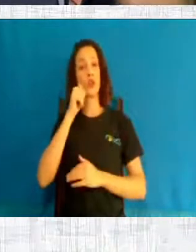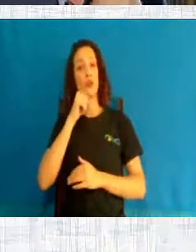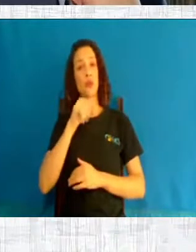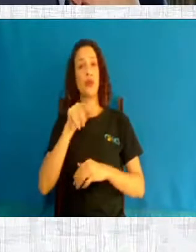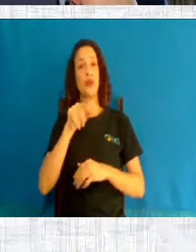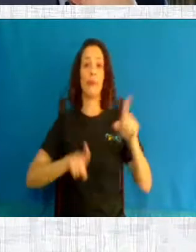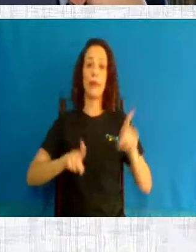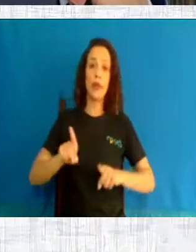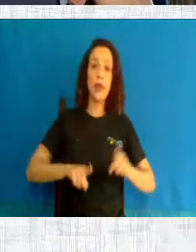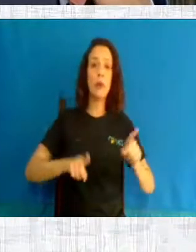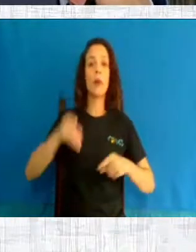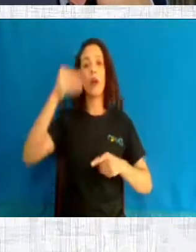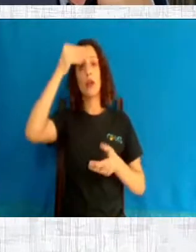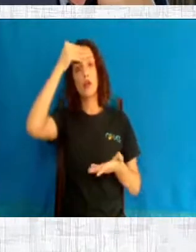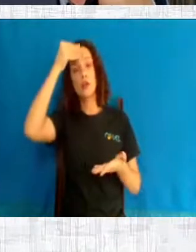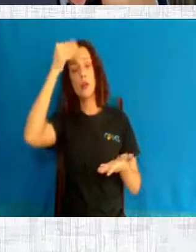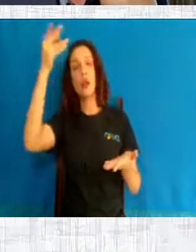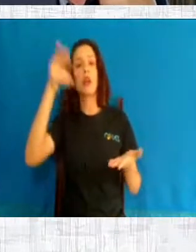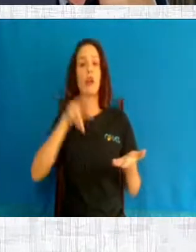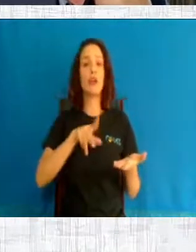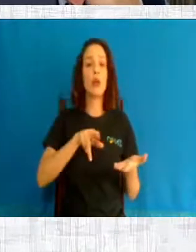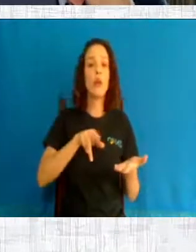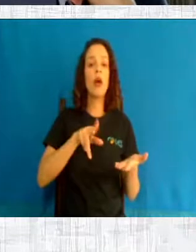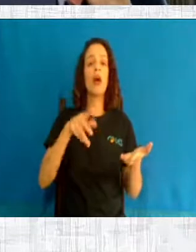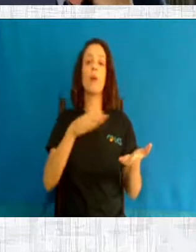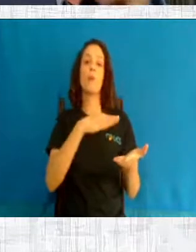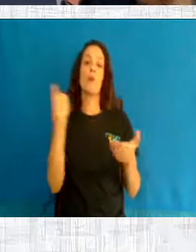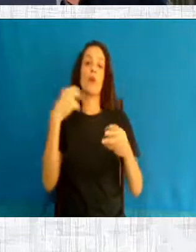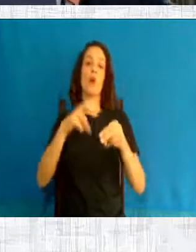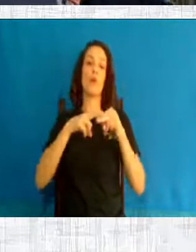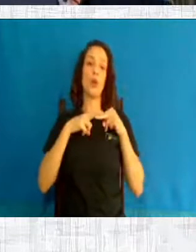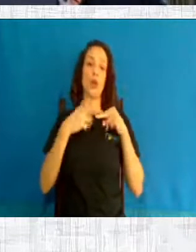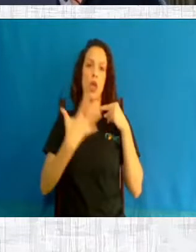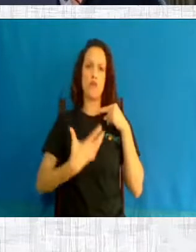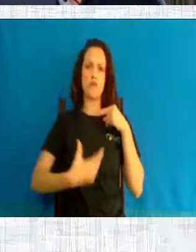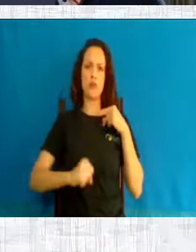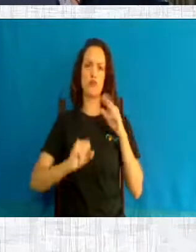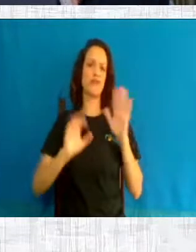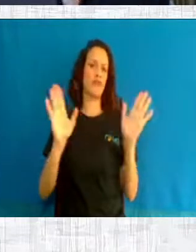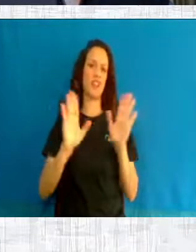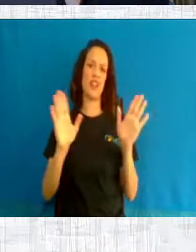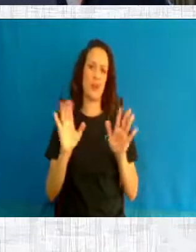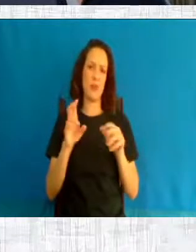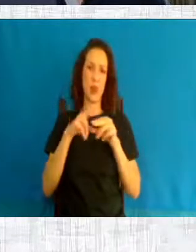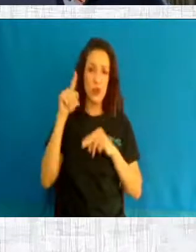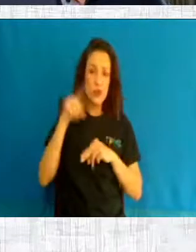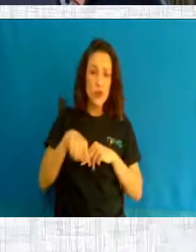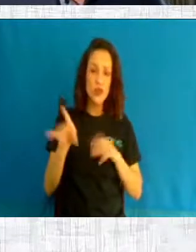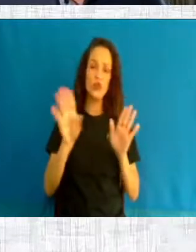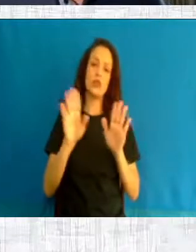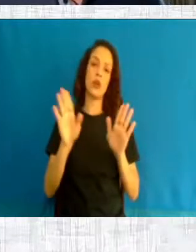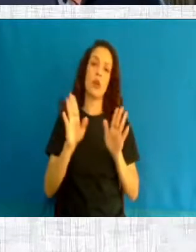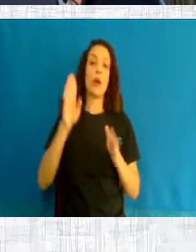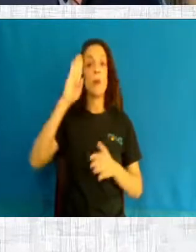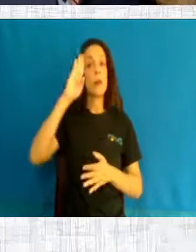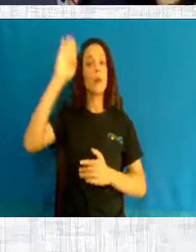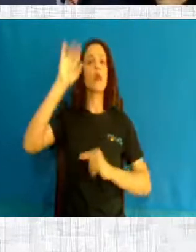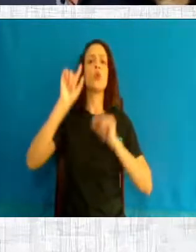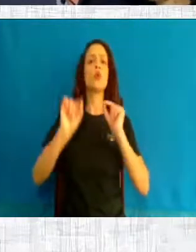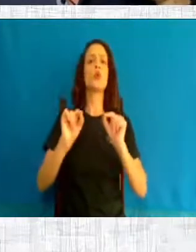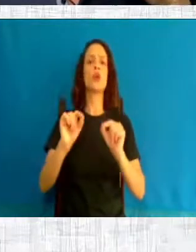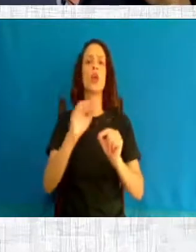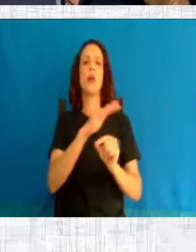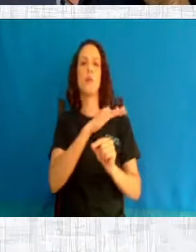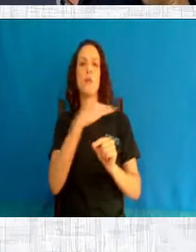morrido de aborto clandestino. E a gente não tem. A gente pode ter de outras complicações, porque o que mata mulheres mesmo é